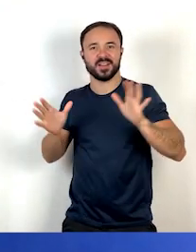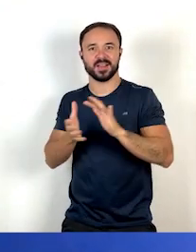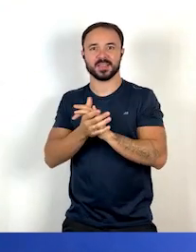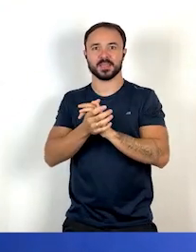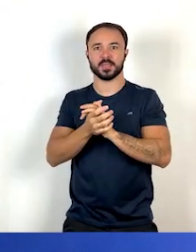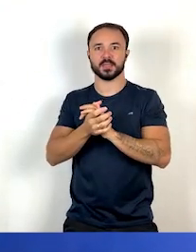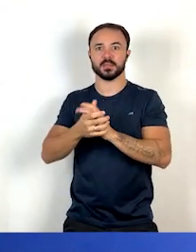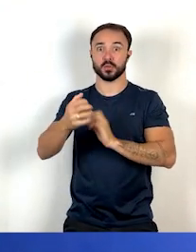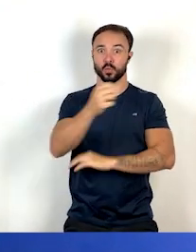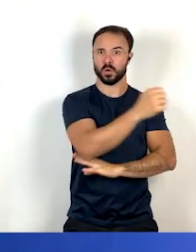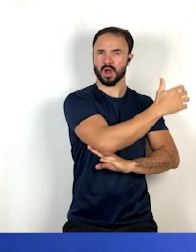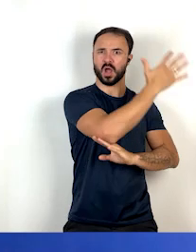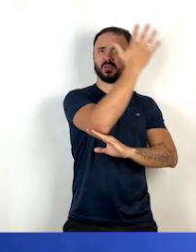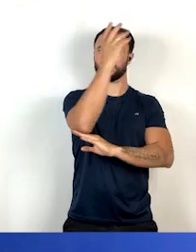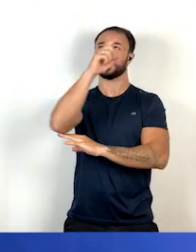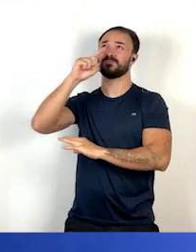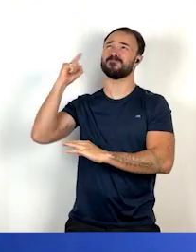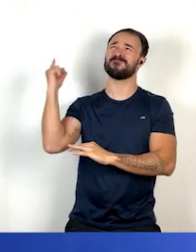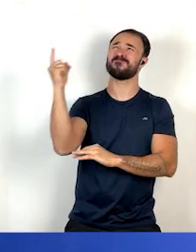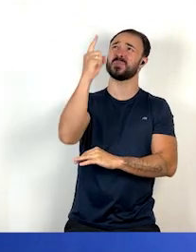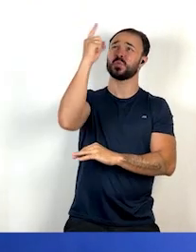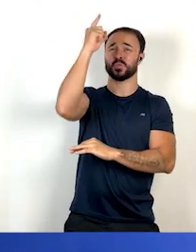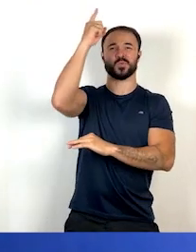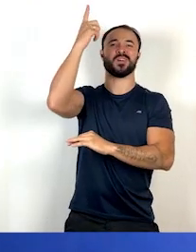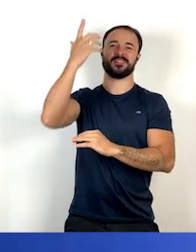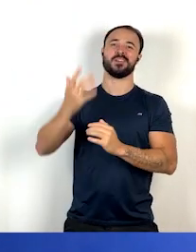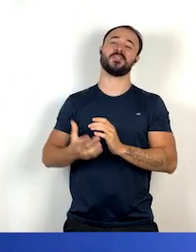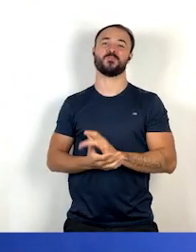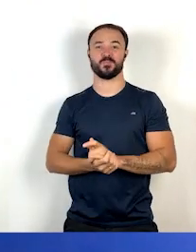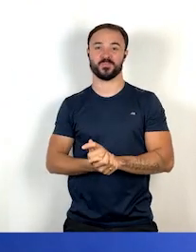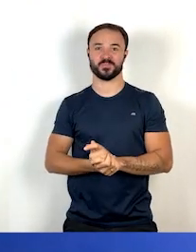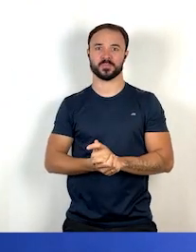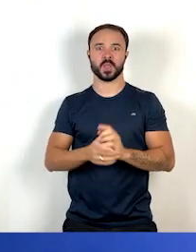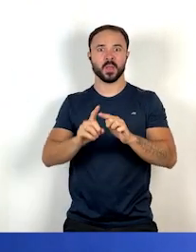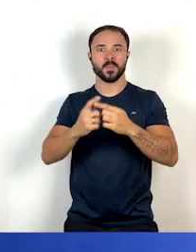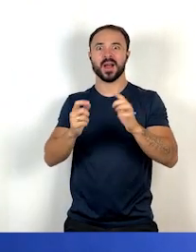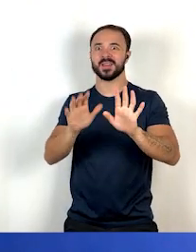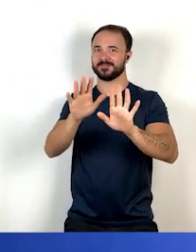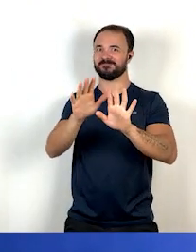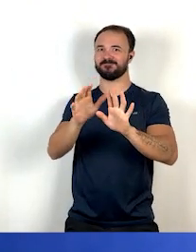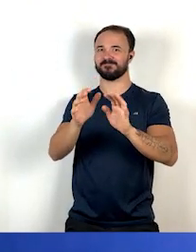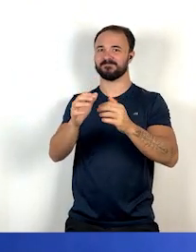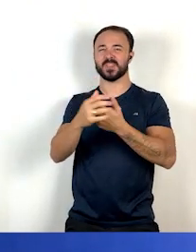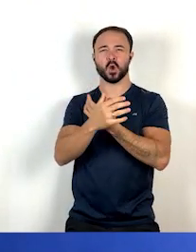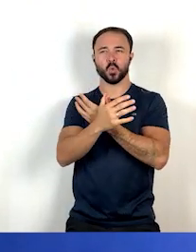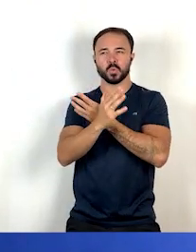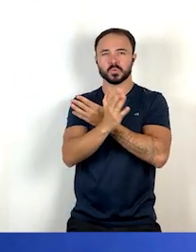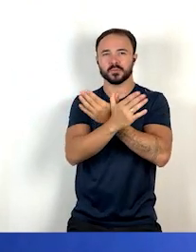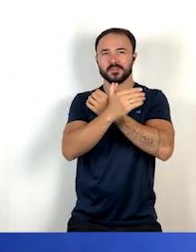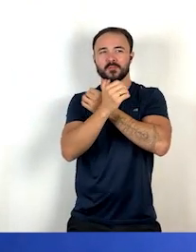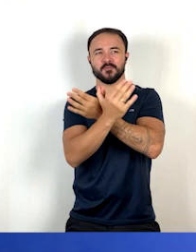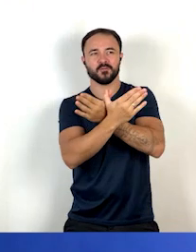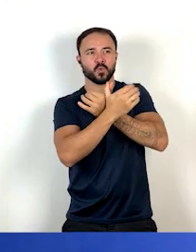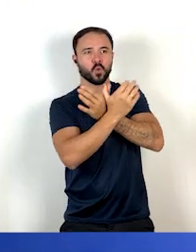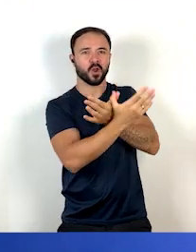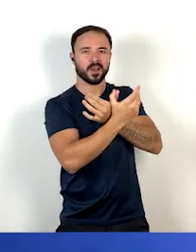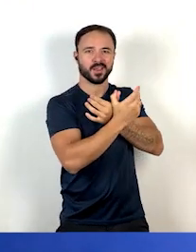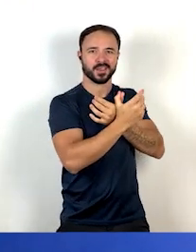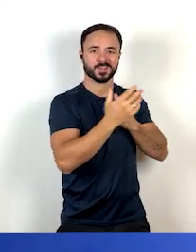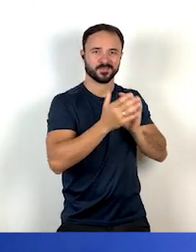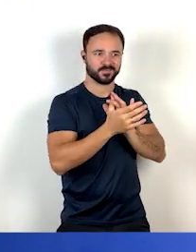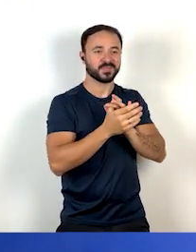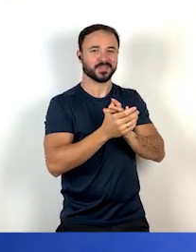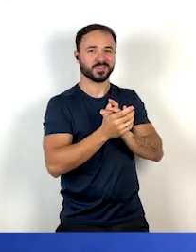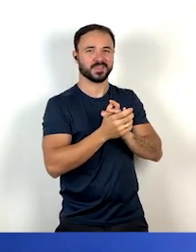ninho lá em cima de um coqueiro muito alto. Mas quando o carcará se preparava para